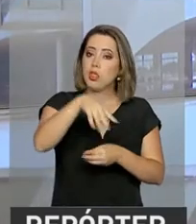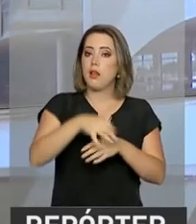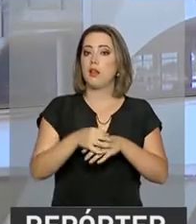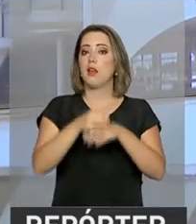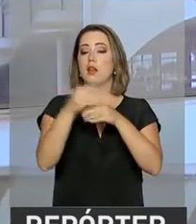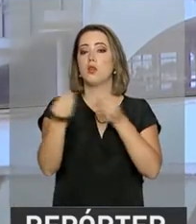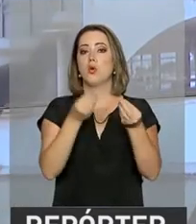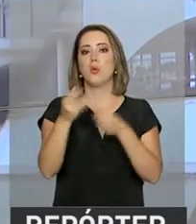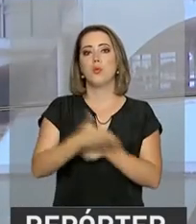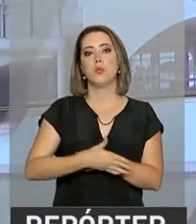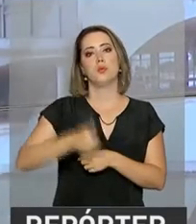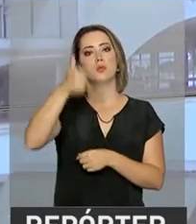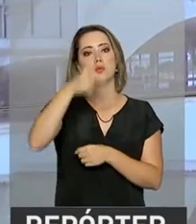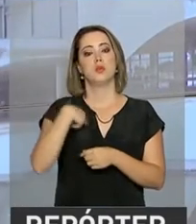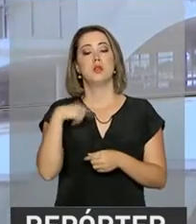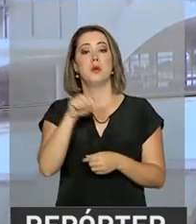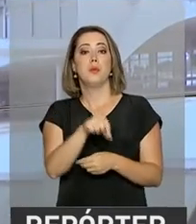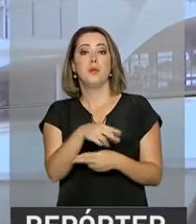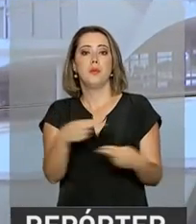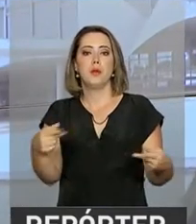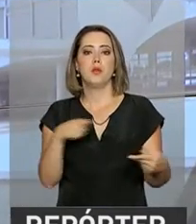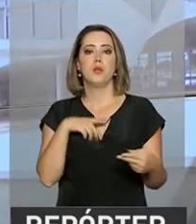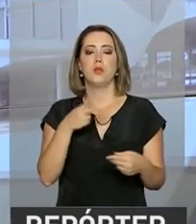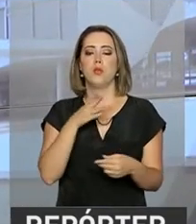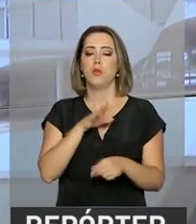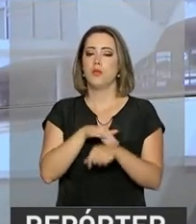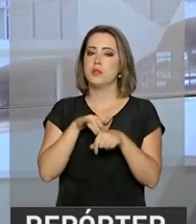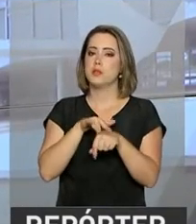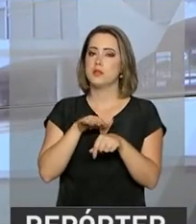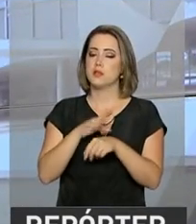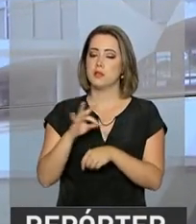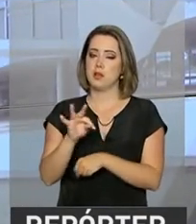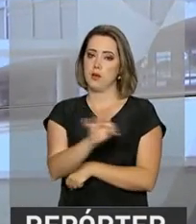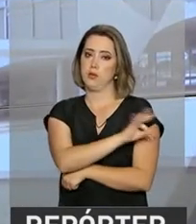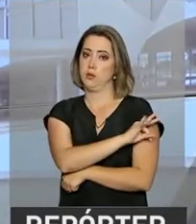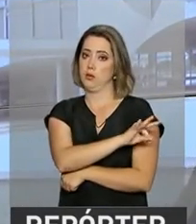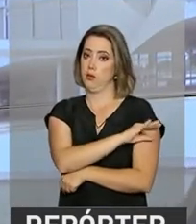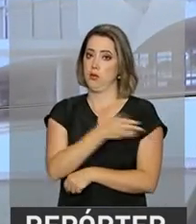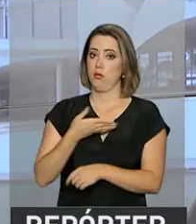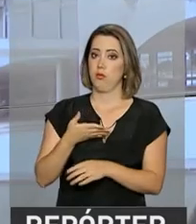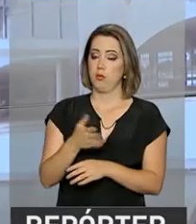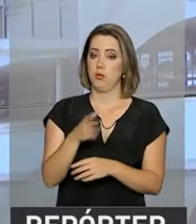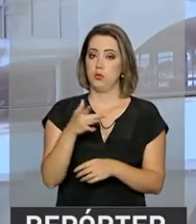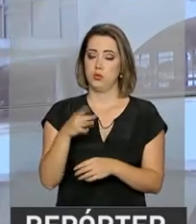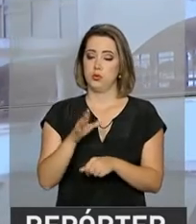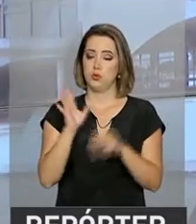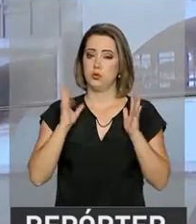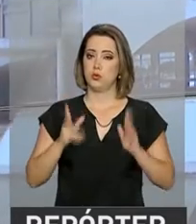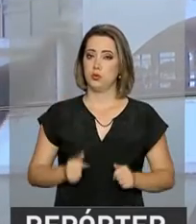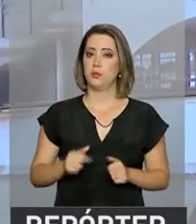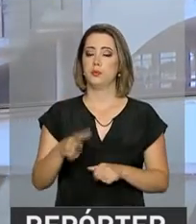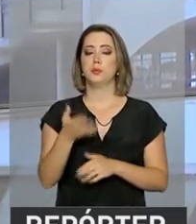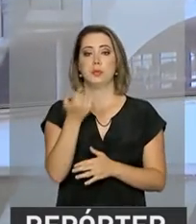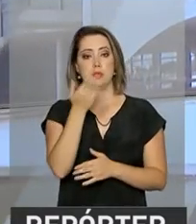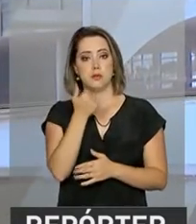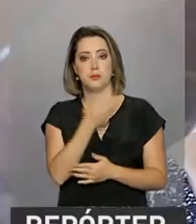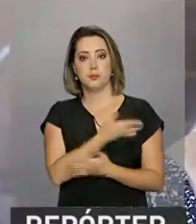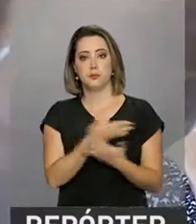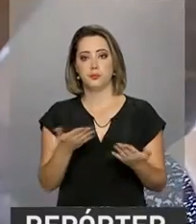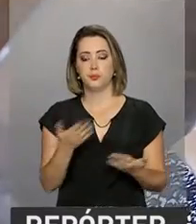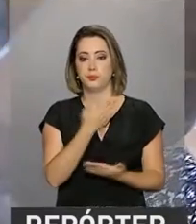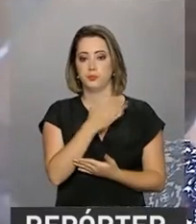conversar com um especialista na área de tecnologia e higiene dos alimentos. A reportagem é de Beatriz Amidem.